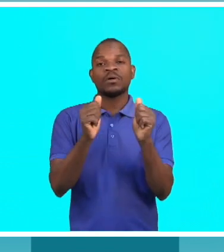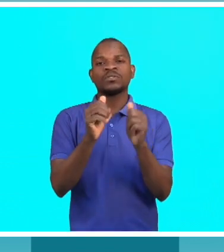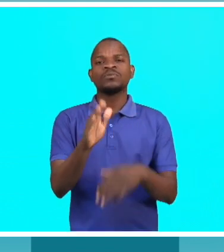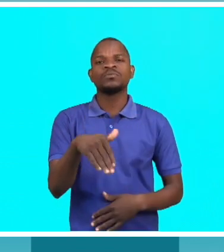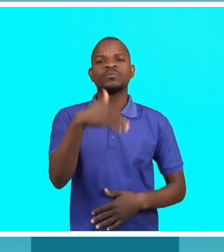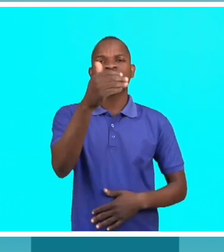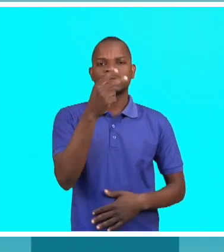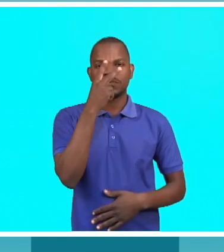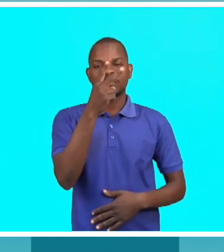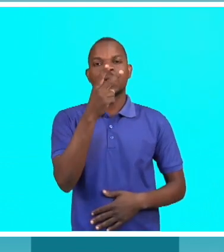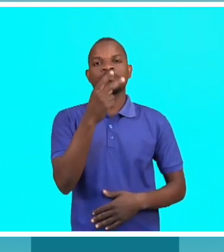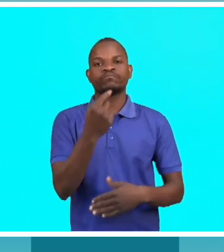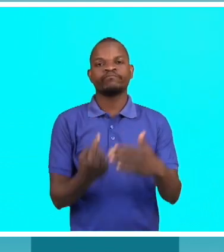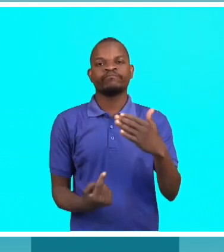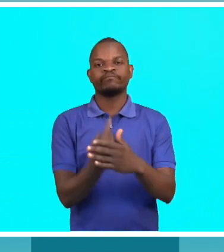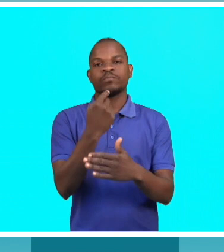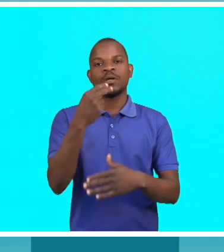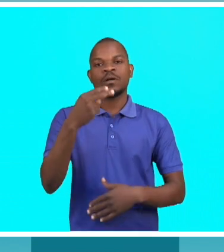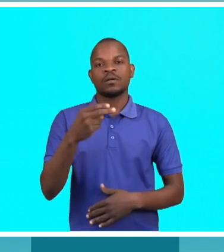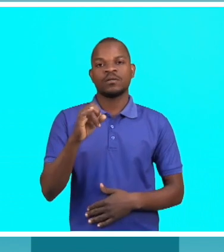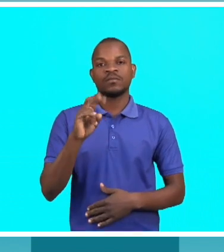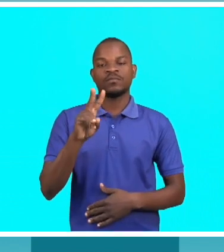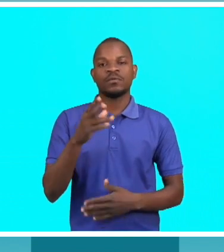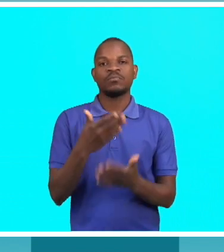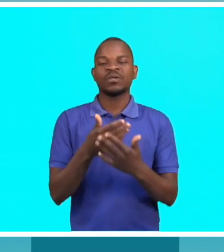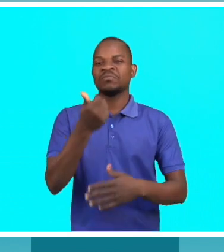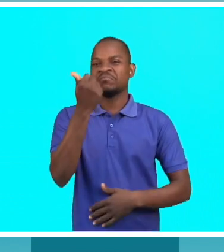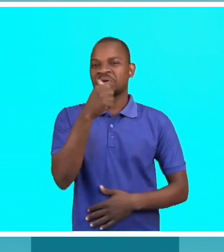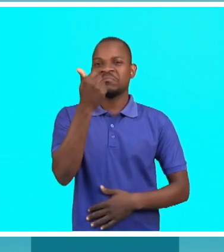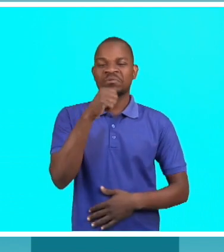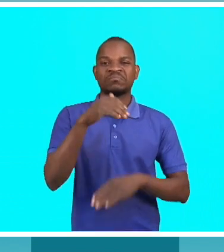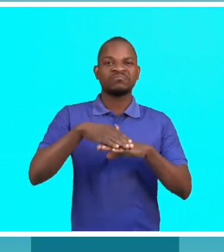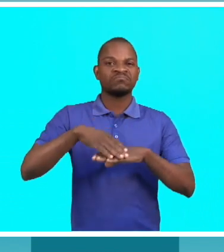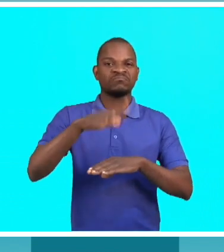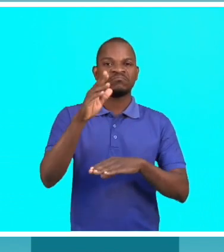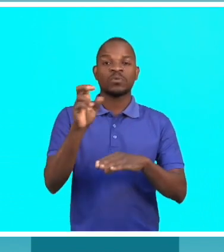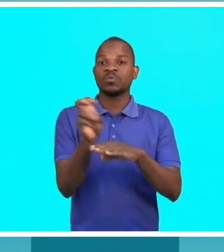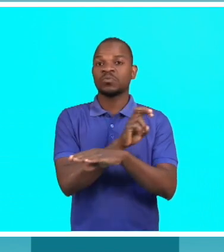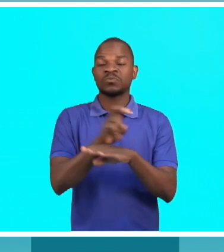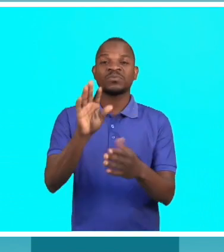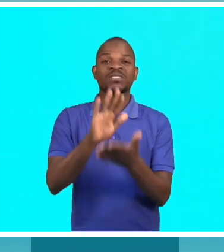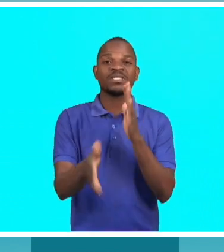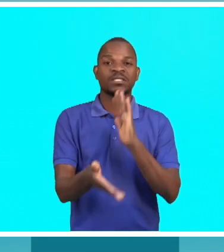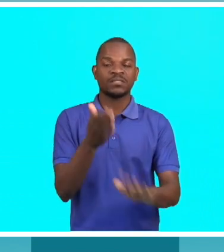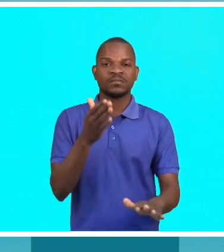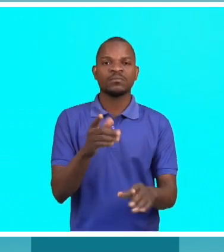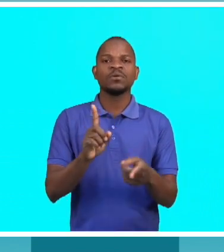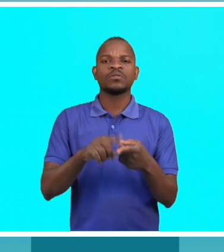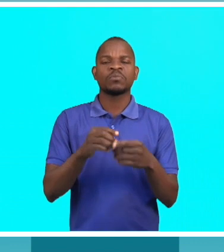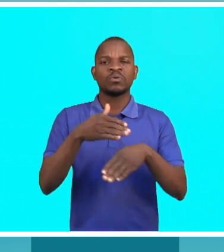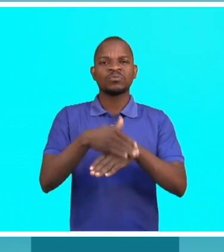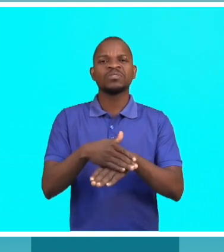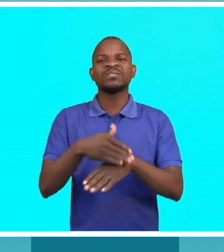Acabei descobrindo o que era ser o positivo, porque eu bebia tanto e não media as consequências.